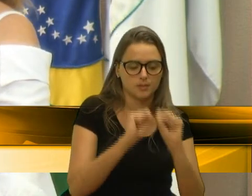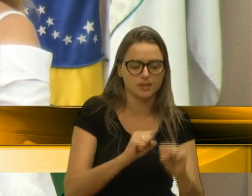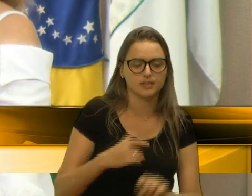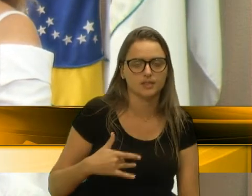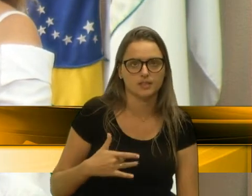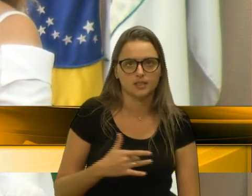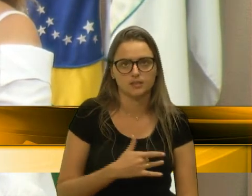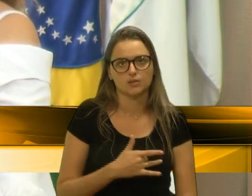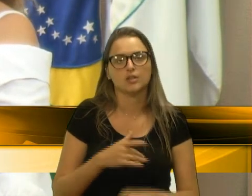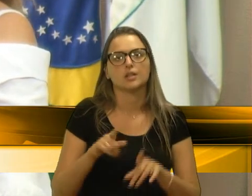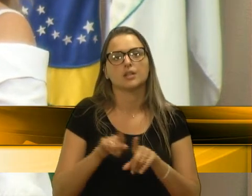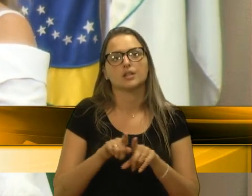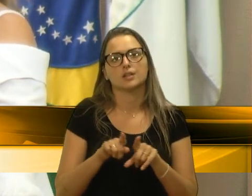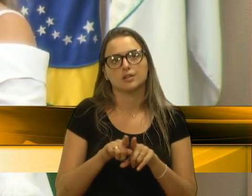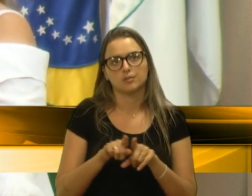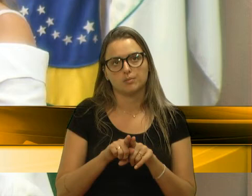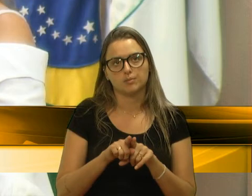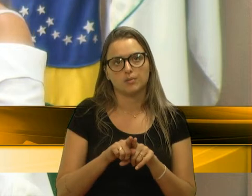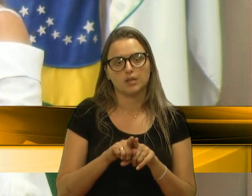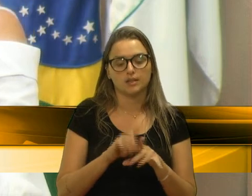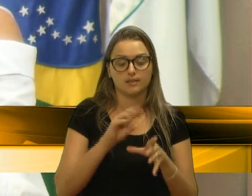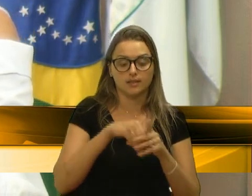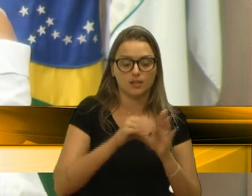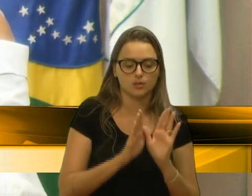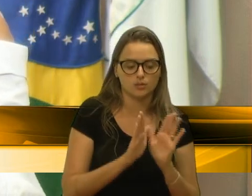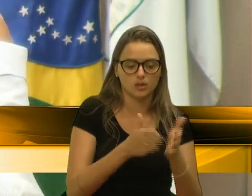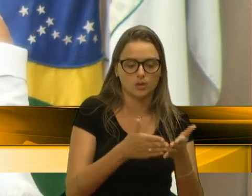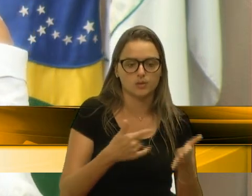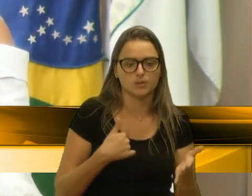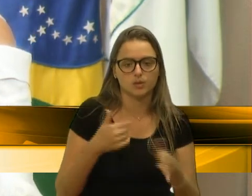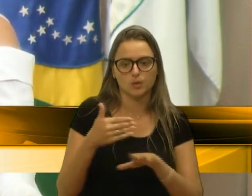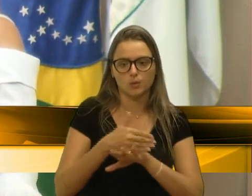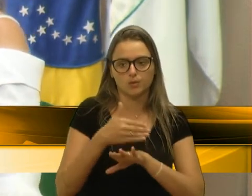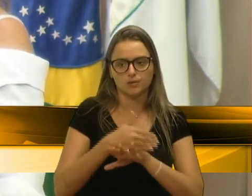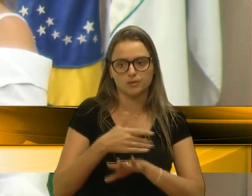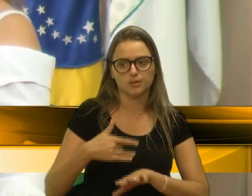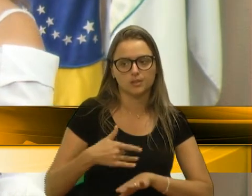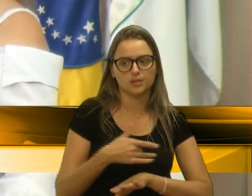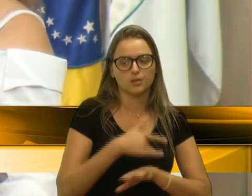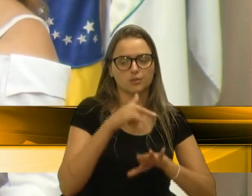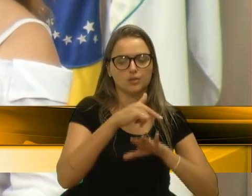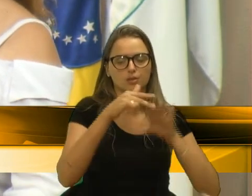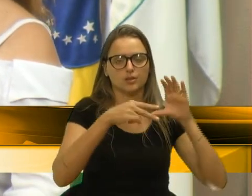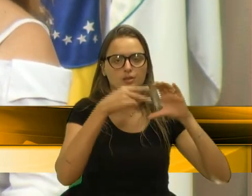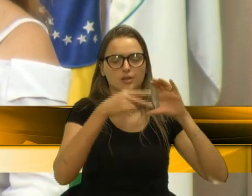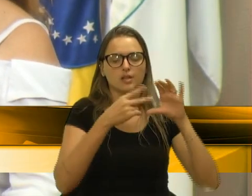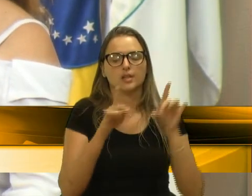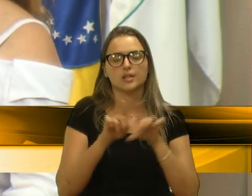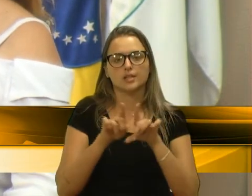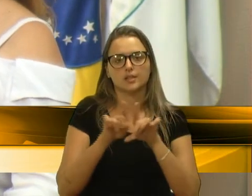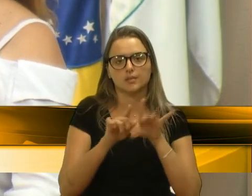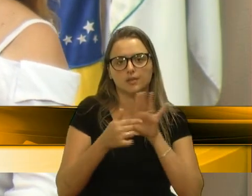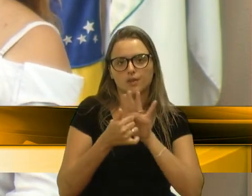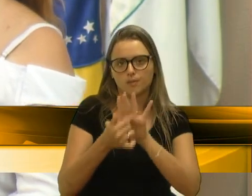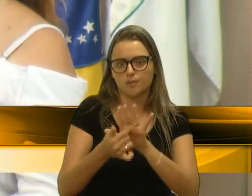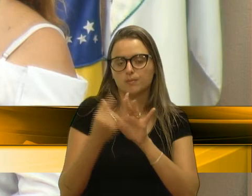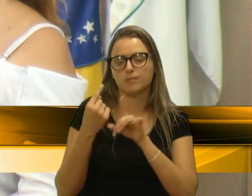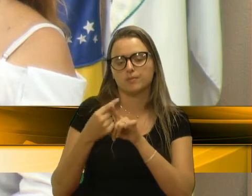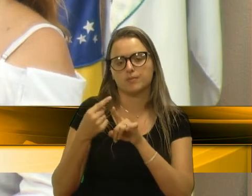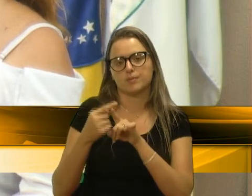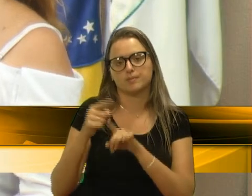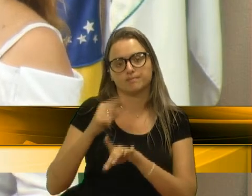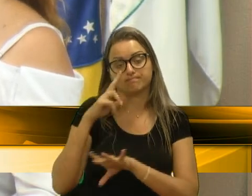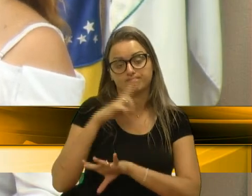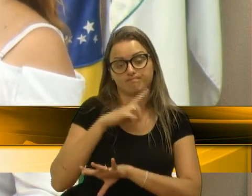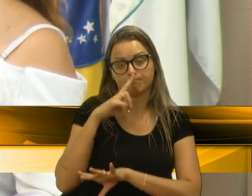e também aqui, dentro da comissão a qual eu sou integrante de saúde da Câmara de Vereadores, vamos levar essa situação, porque é urgente